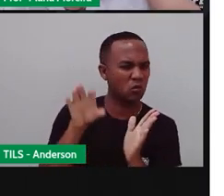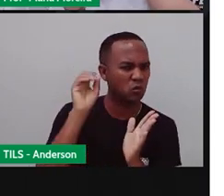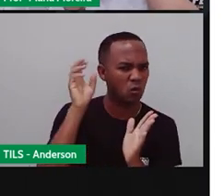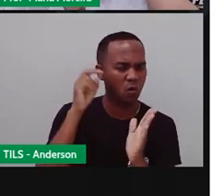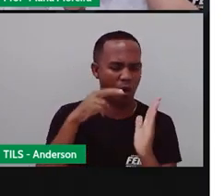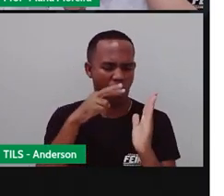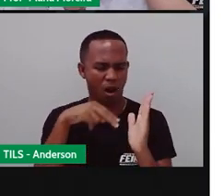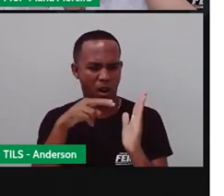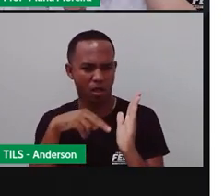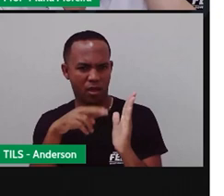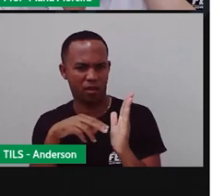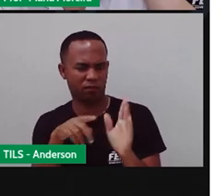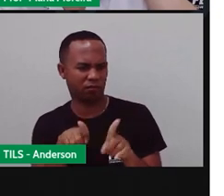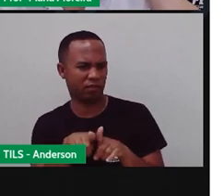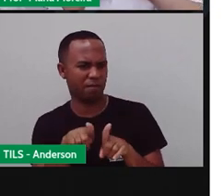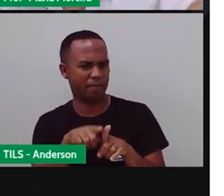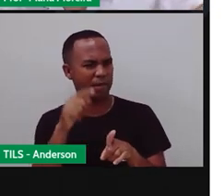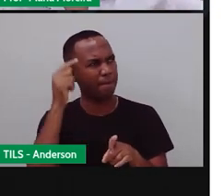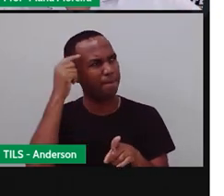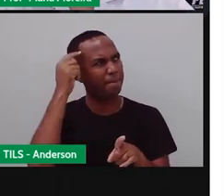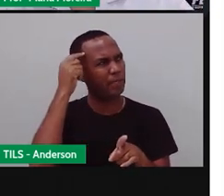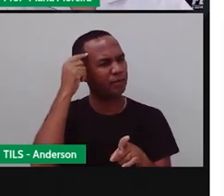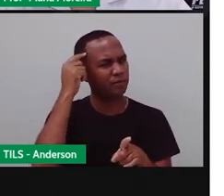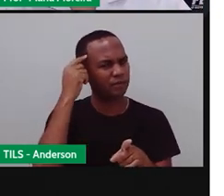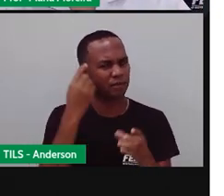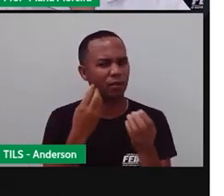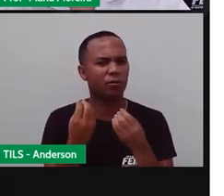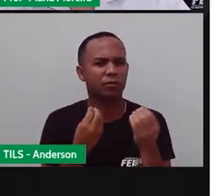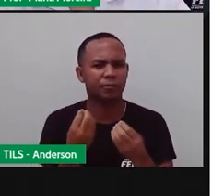automaticamente você pensar no som.